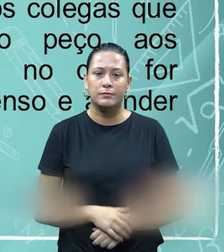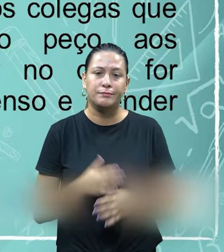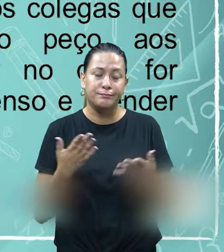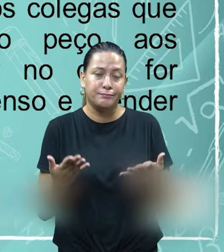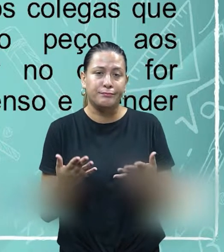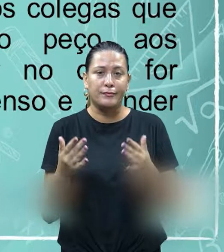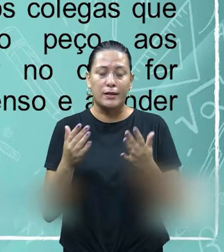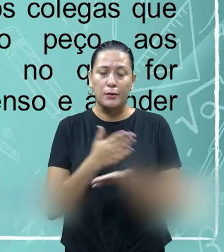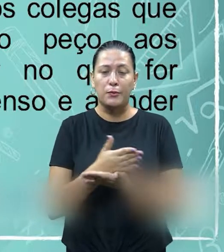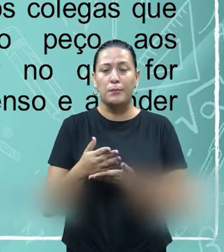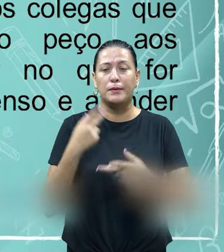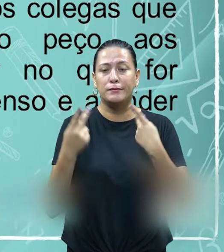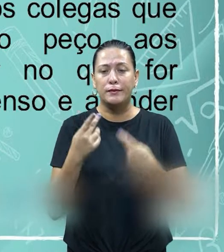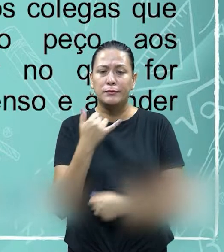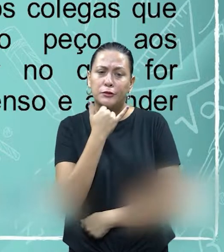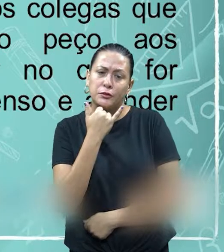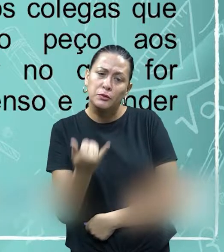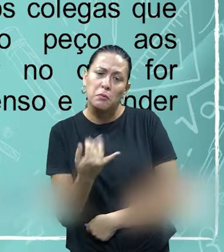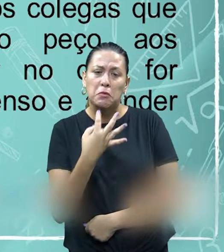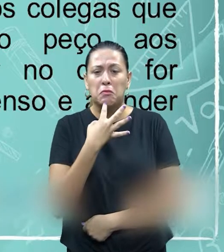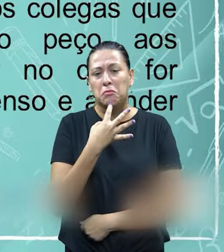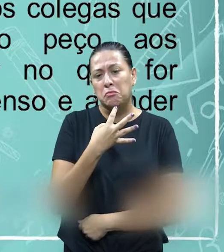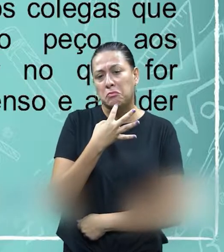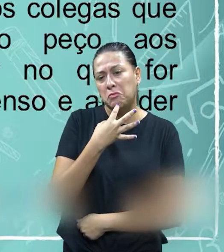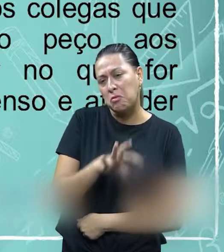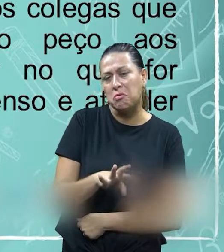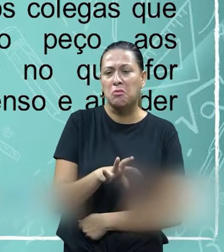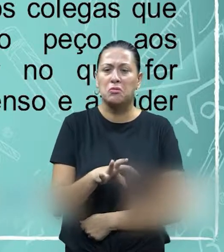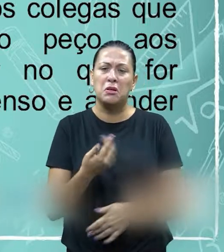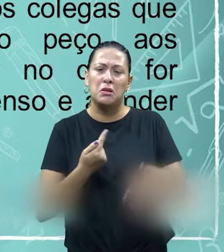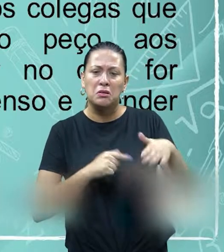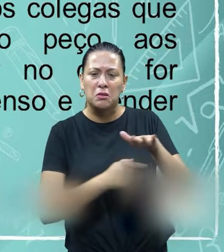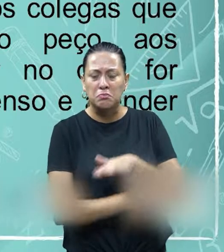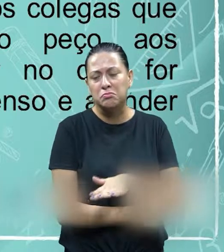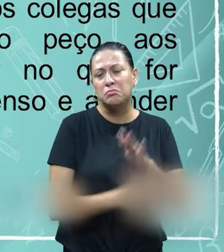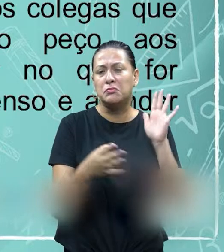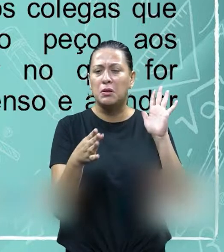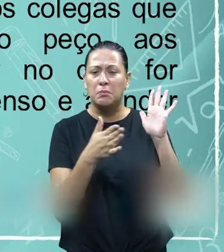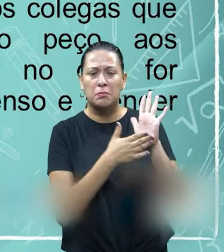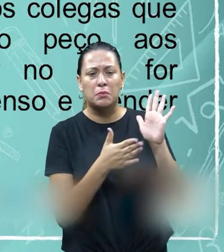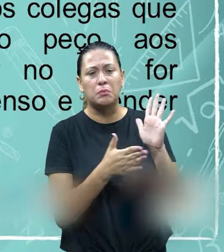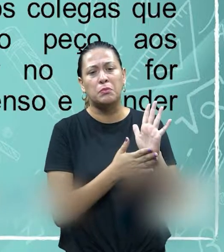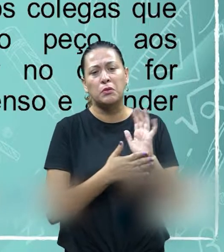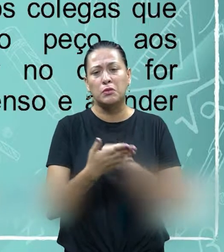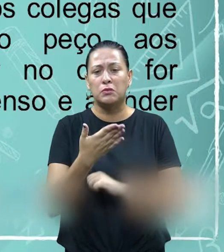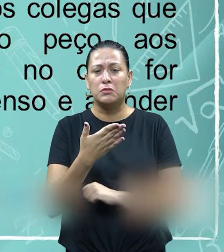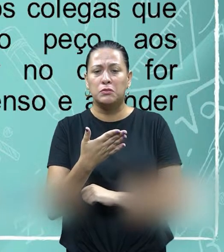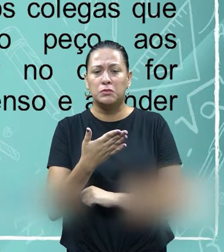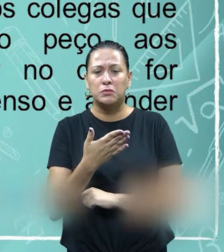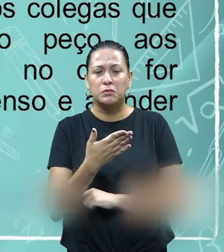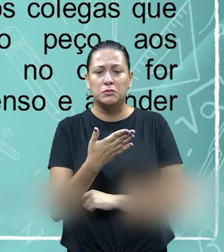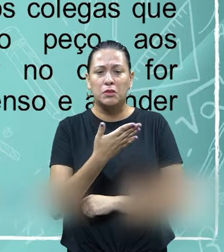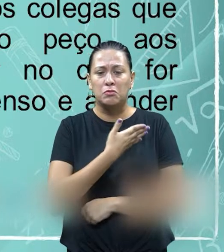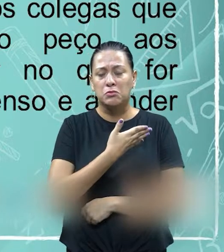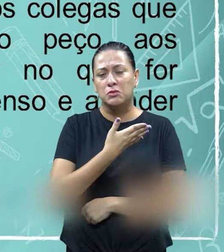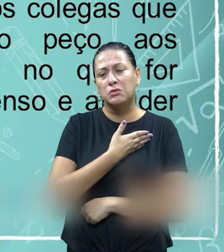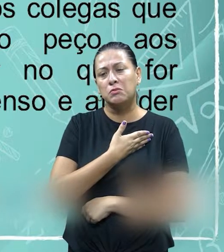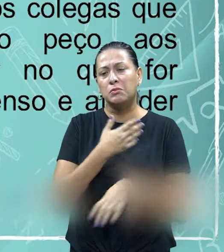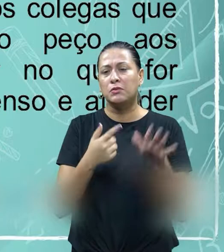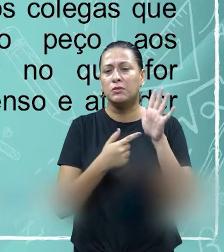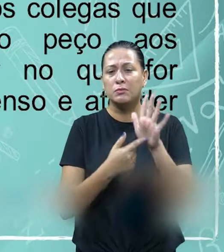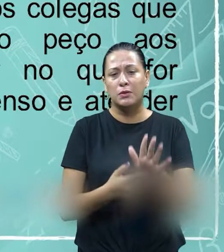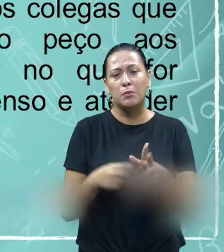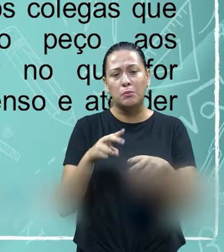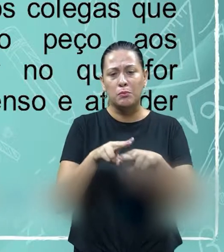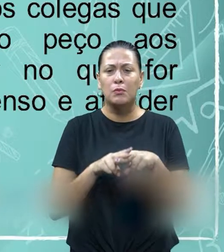peço desculpa por não conhecer a fundo a proposta dos colegas que eu estou representando aqui. Por isso, peço aos participantes